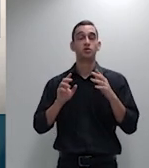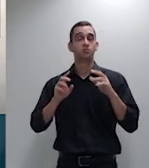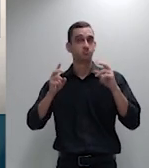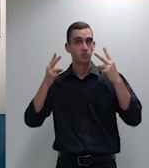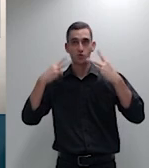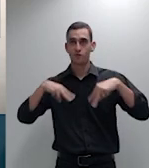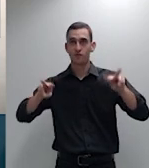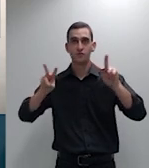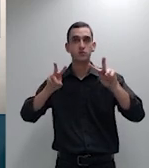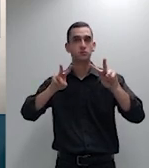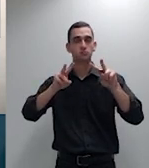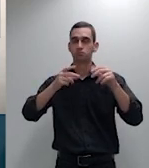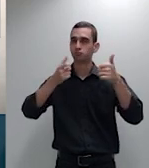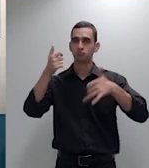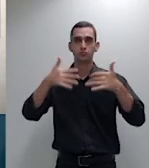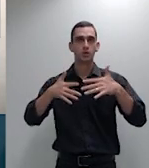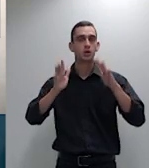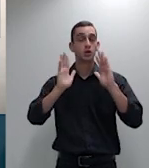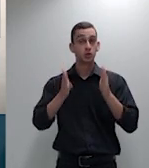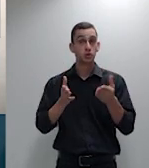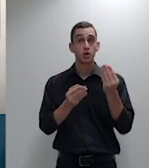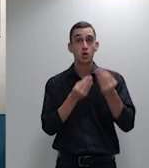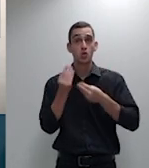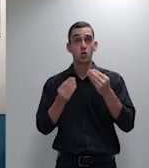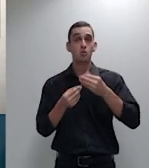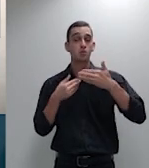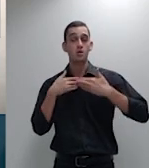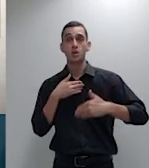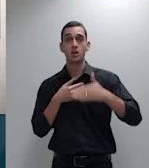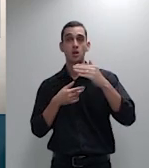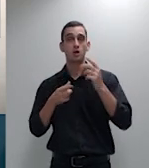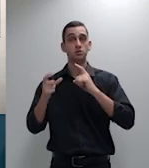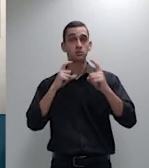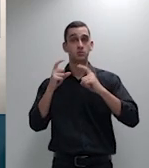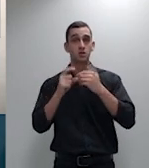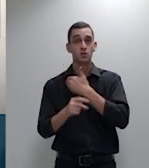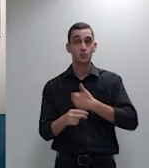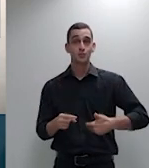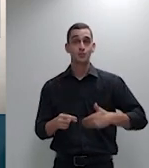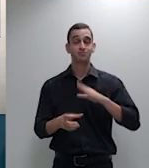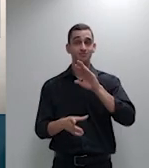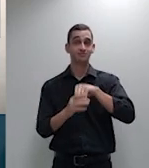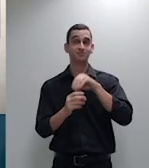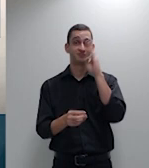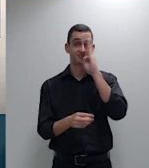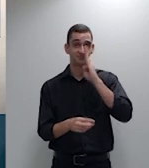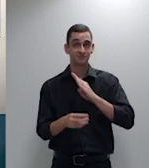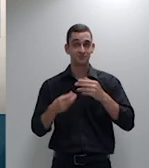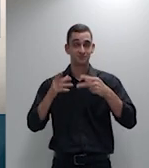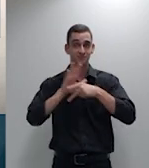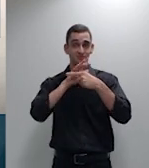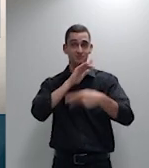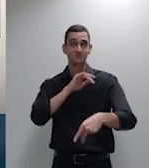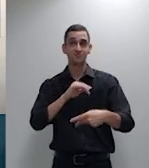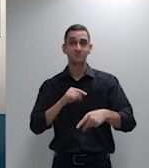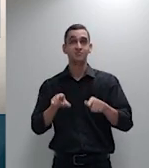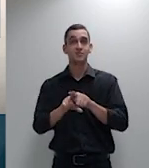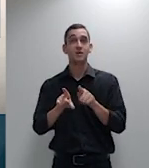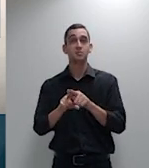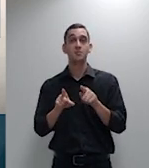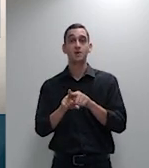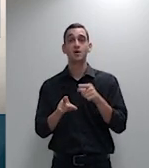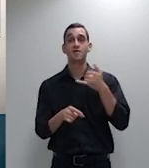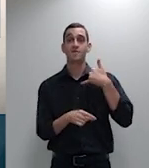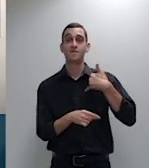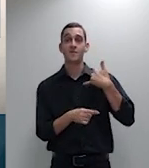como é feita a administração de saúde no país que mostrou como é tratado o idoso nesse país aqui eu não perco